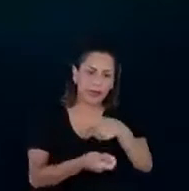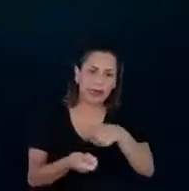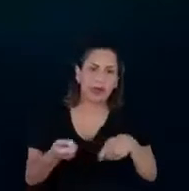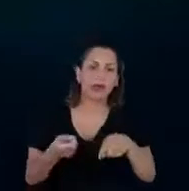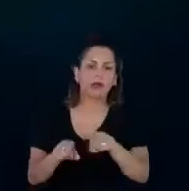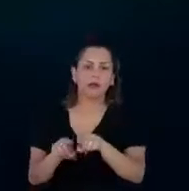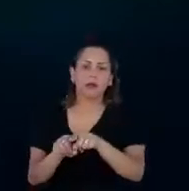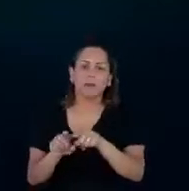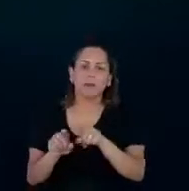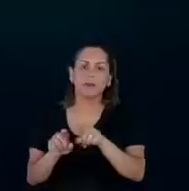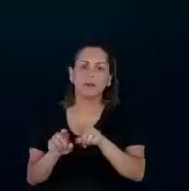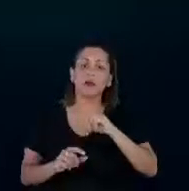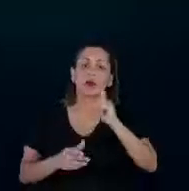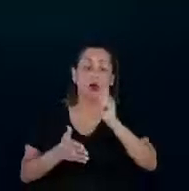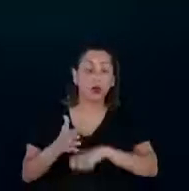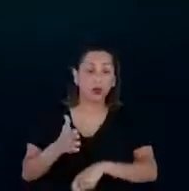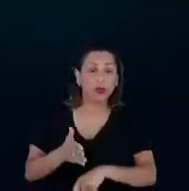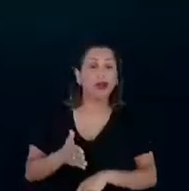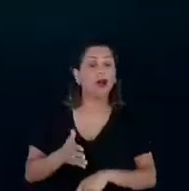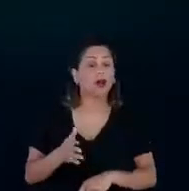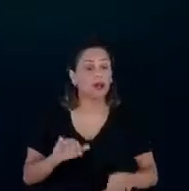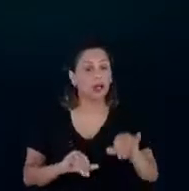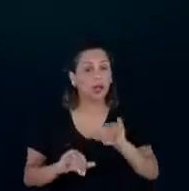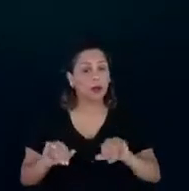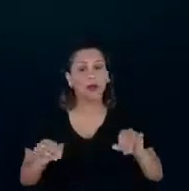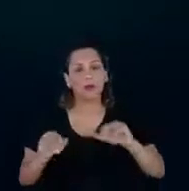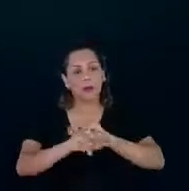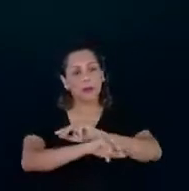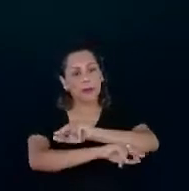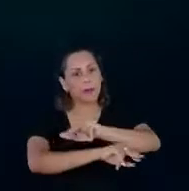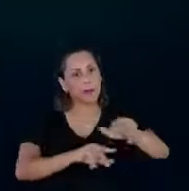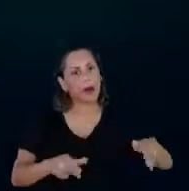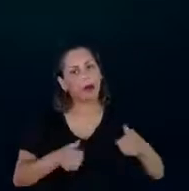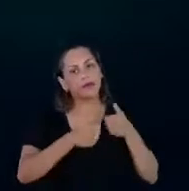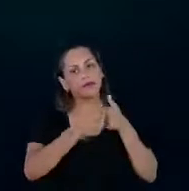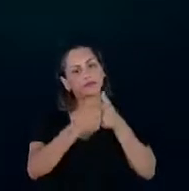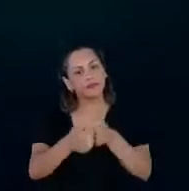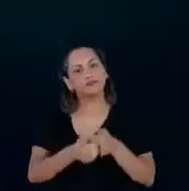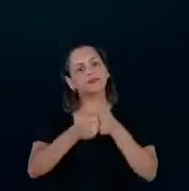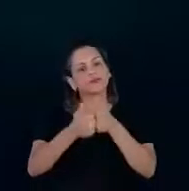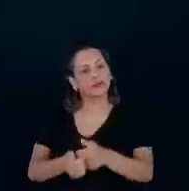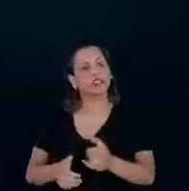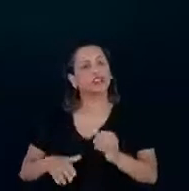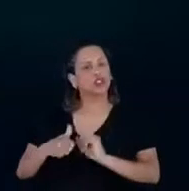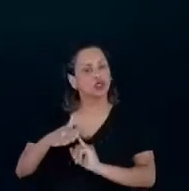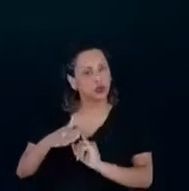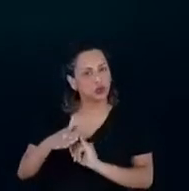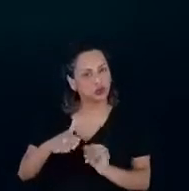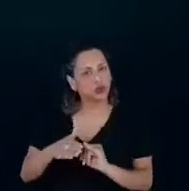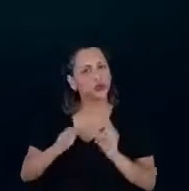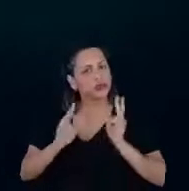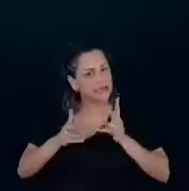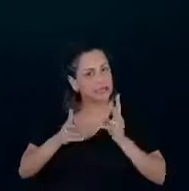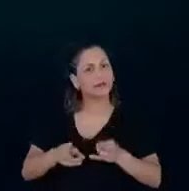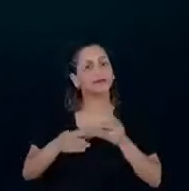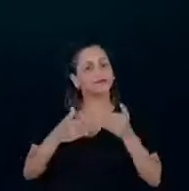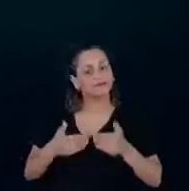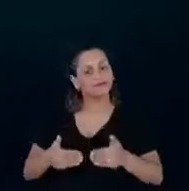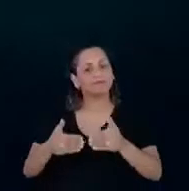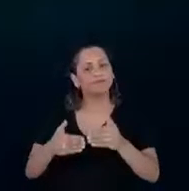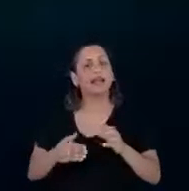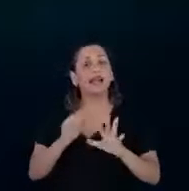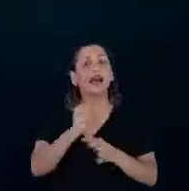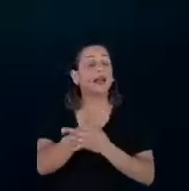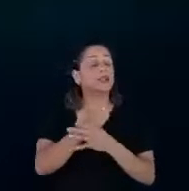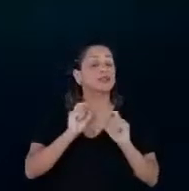um contrato com diversos laboratórios que promovem esse acompanhamento de forma contínua e isso garante com que o produto, ele seja,